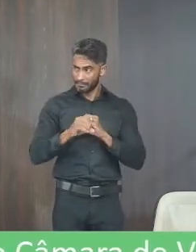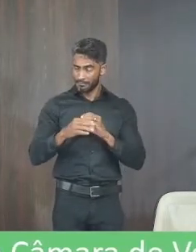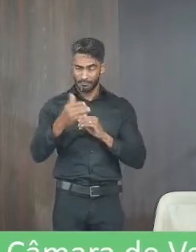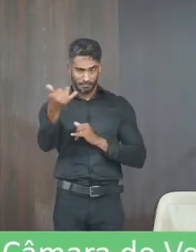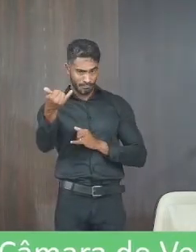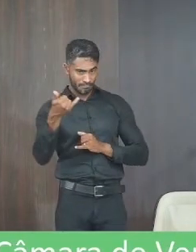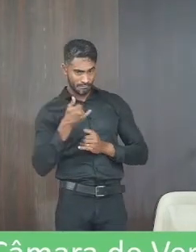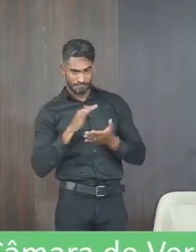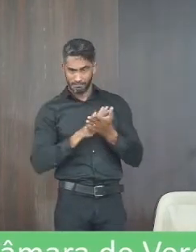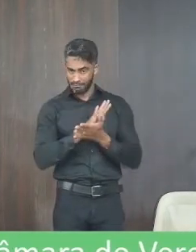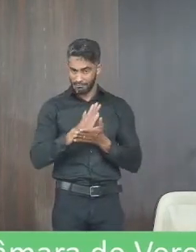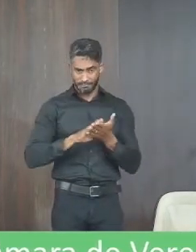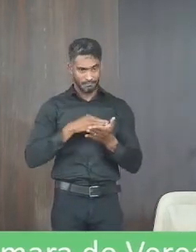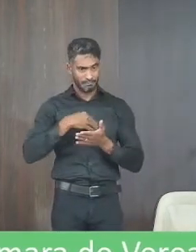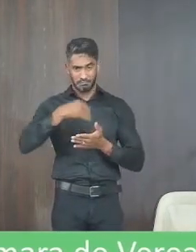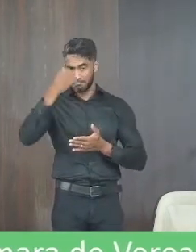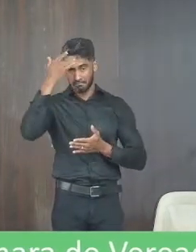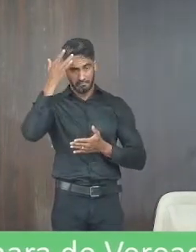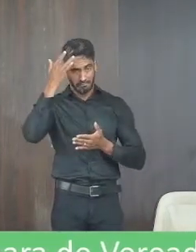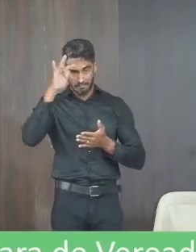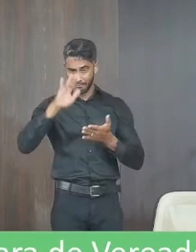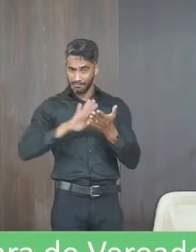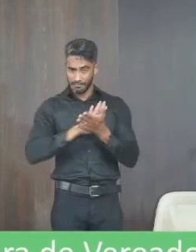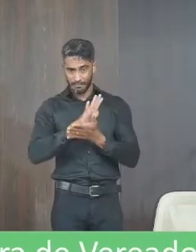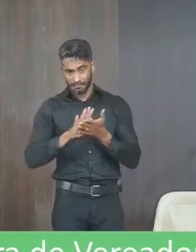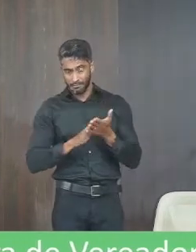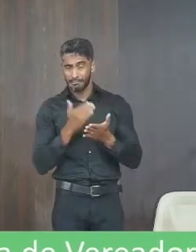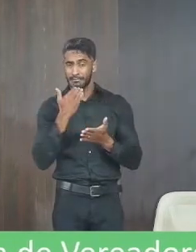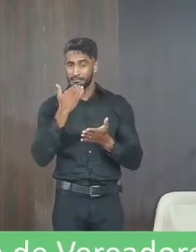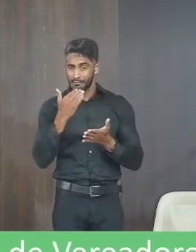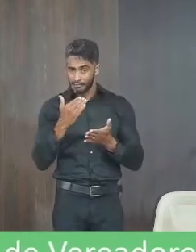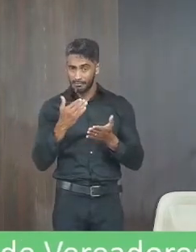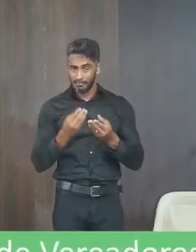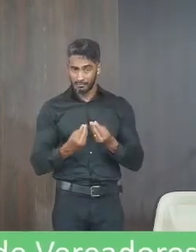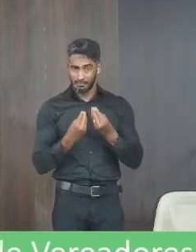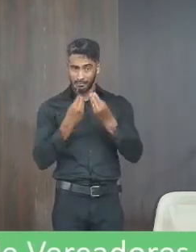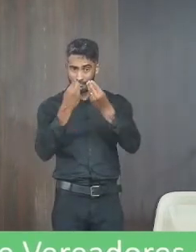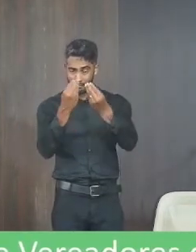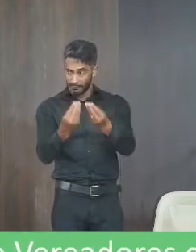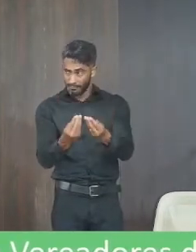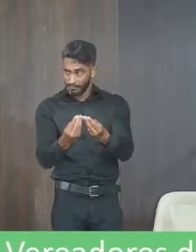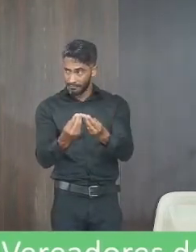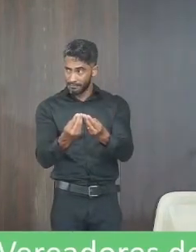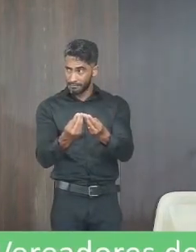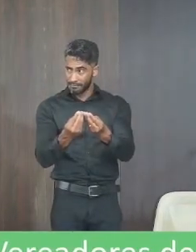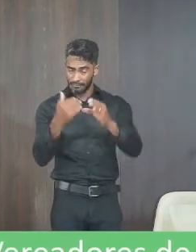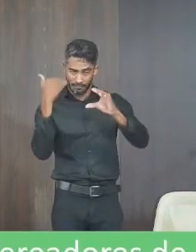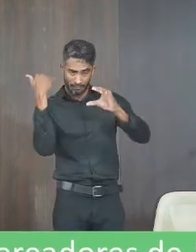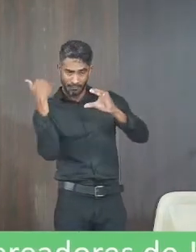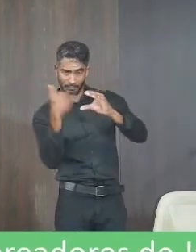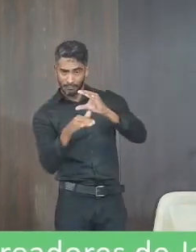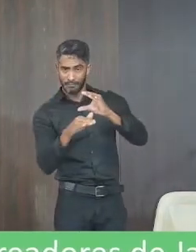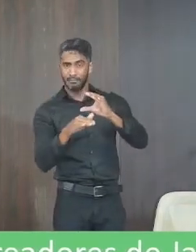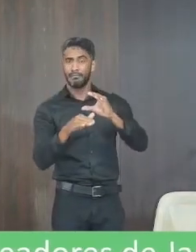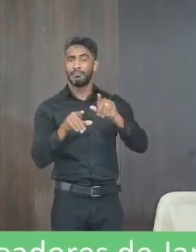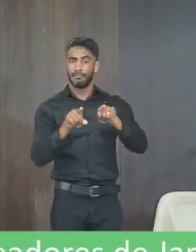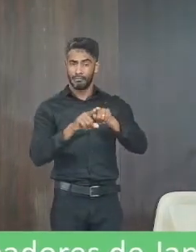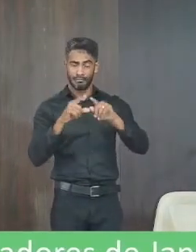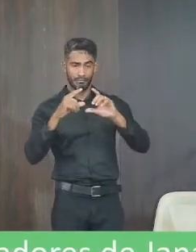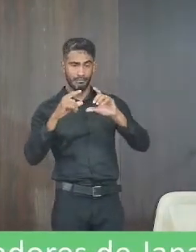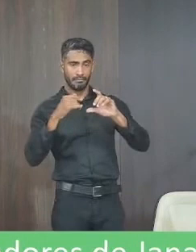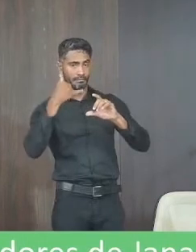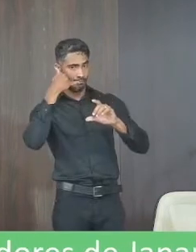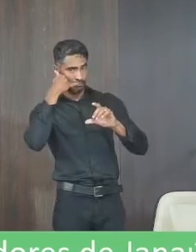comunicou para ela que ela não sabia dessa decisão judicial me pediu para me enviar para ela a decisão eu enviei de imediato no telefone